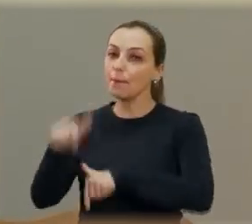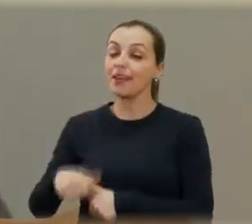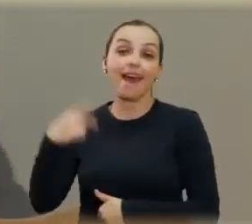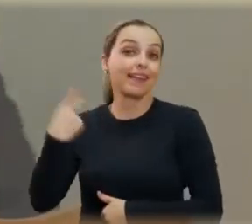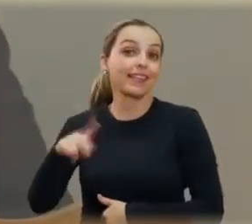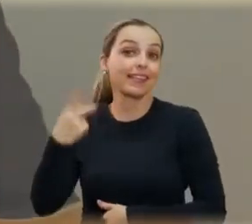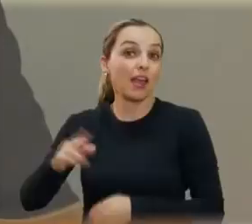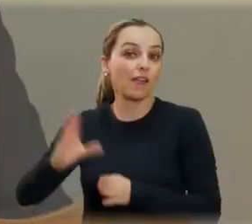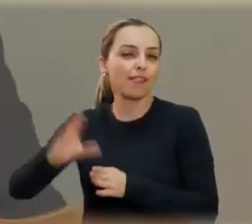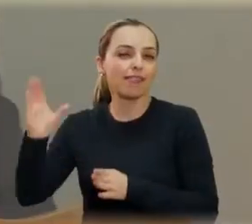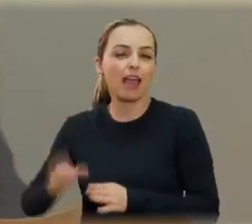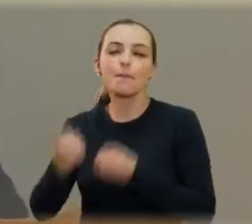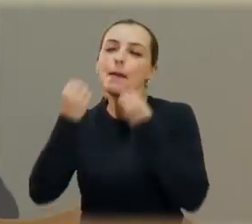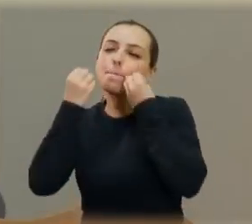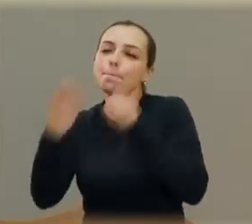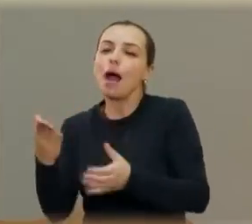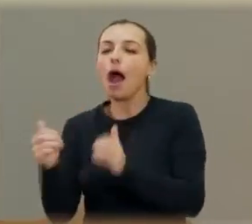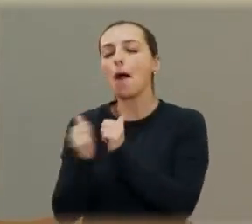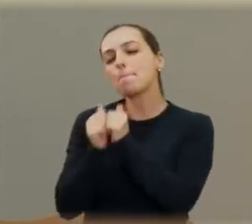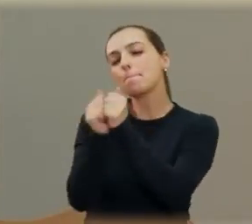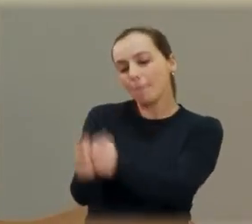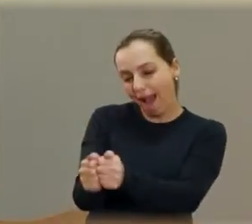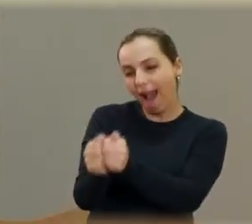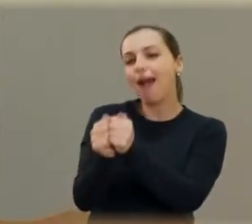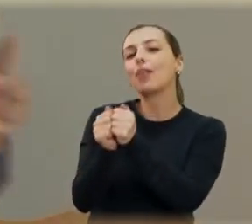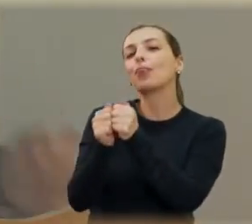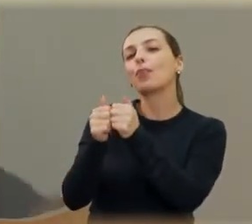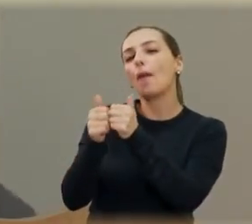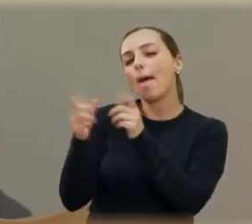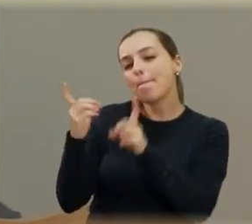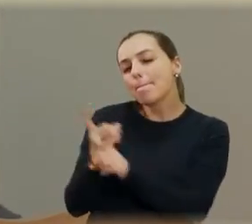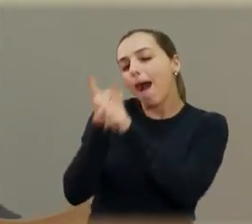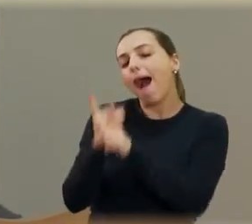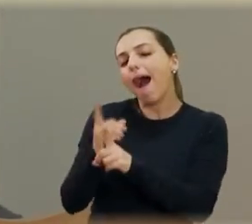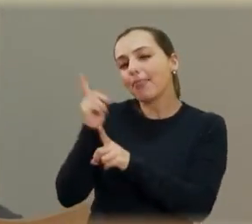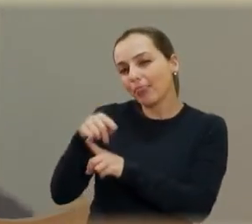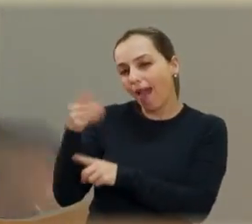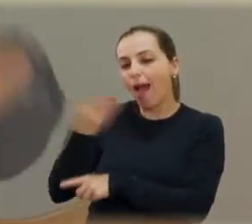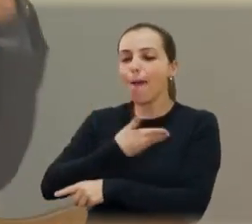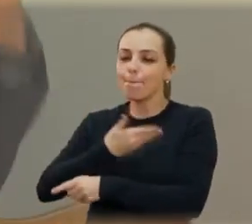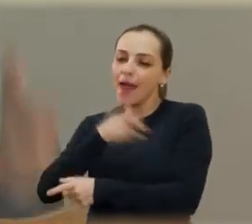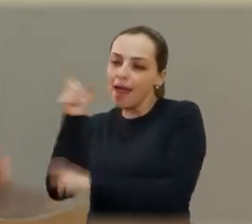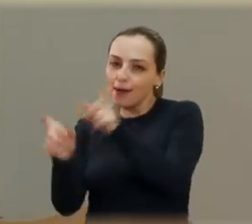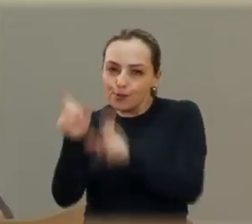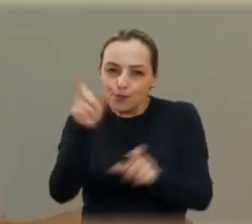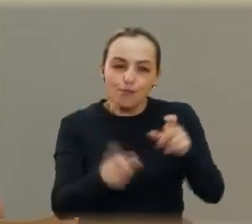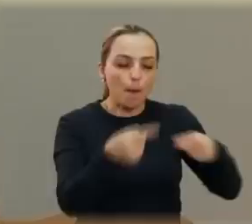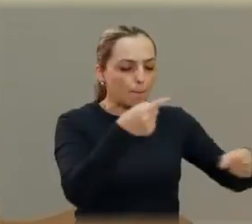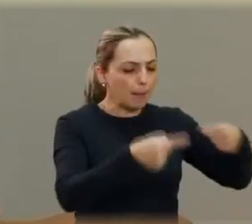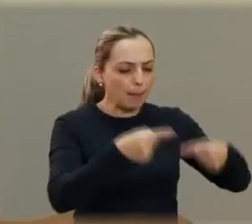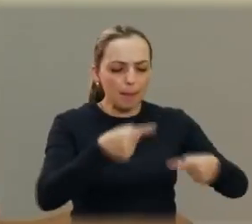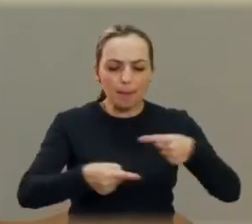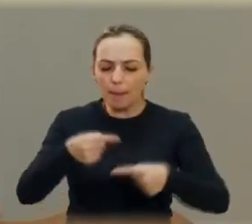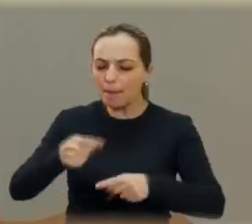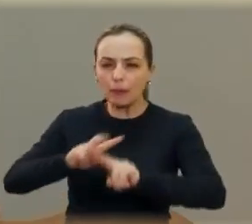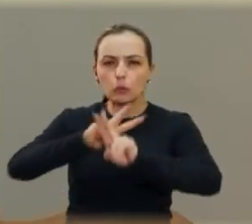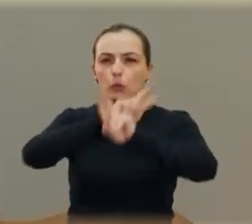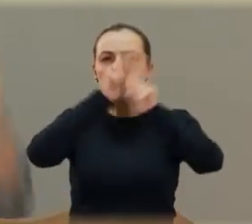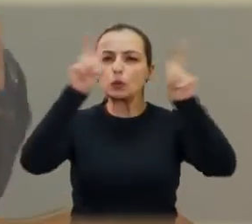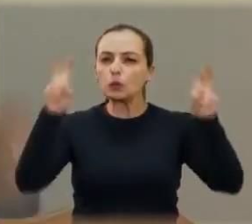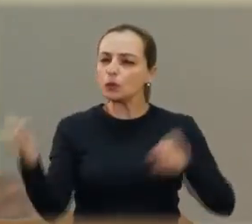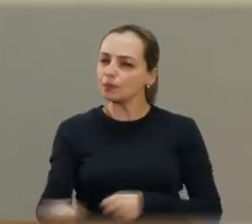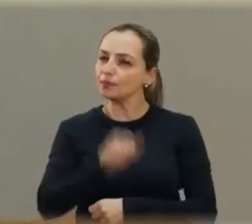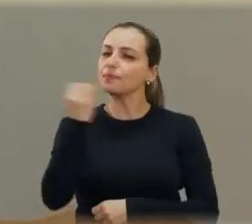bacana estar perto de vocês, muito bom estar perto dos nossos nobres colegas. A gente vai discutir assuntos aqui, importantíssimo,